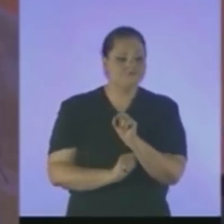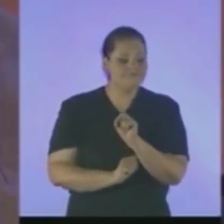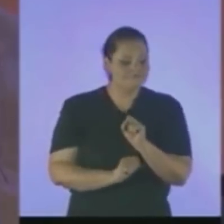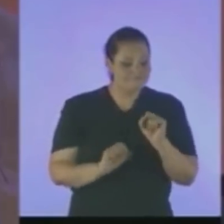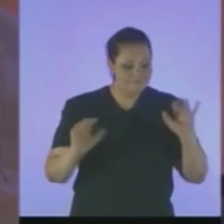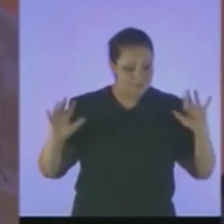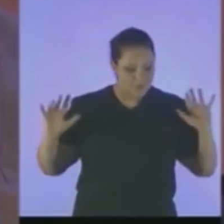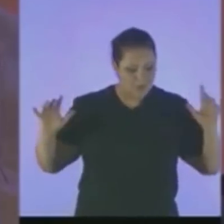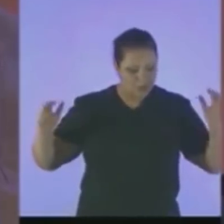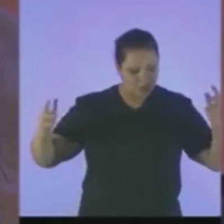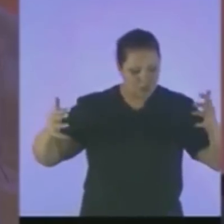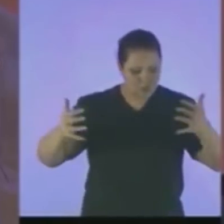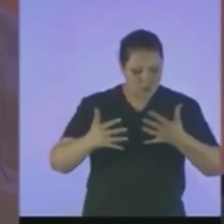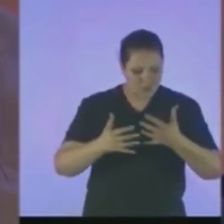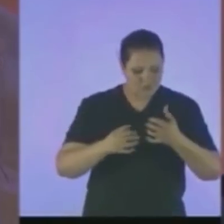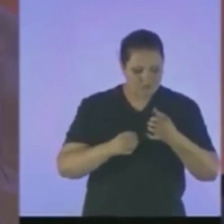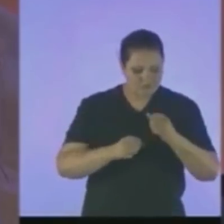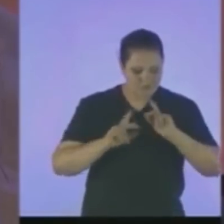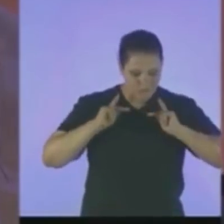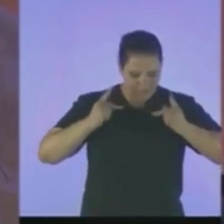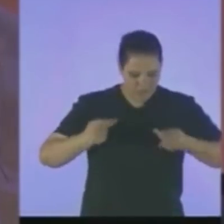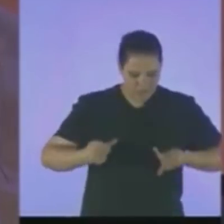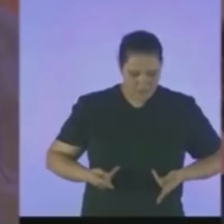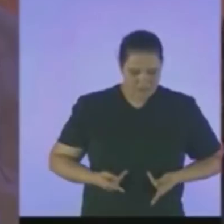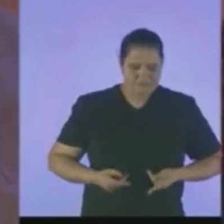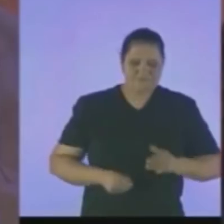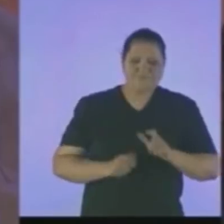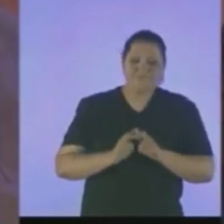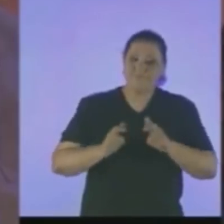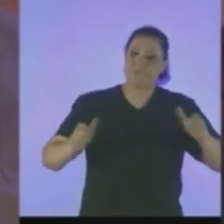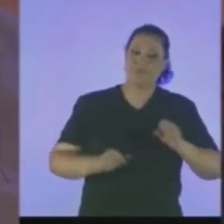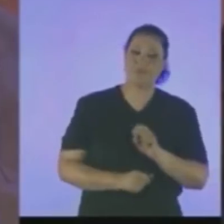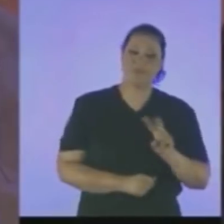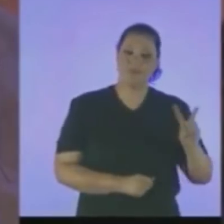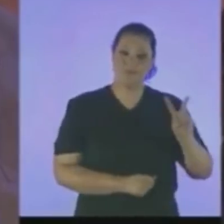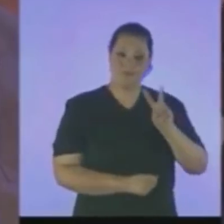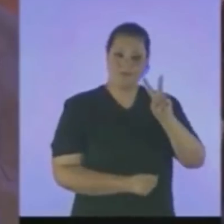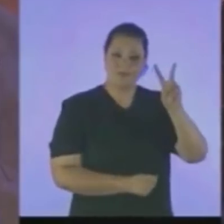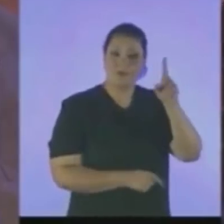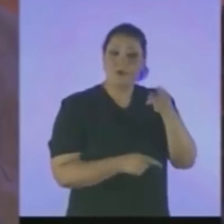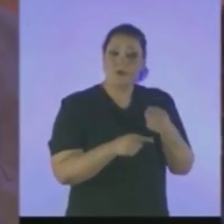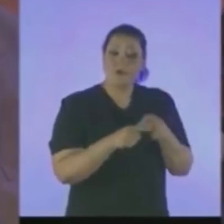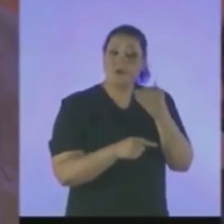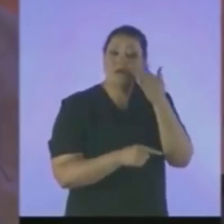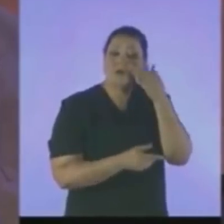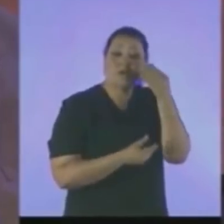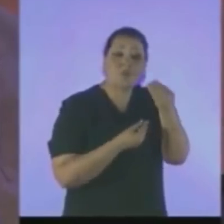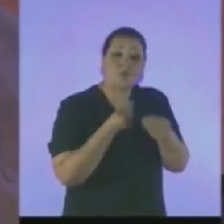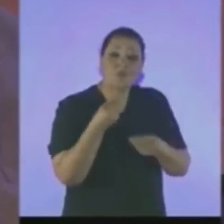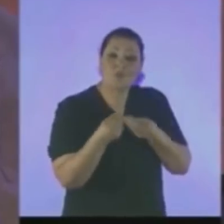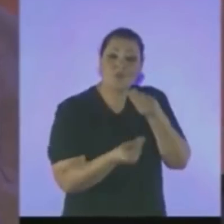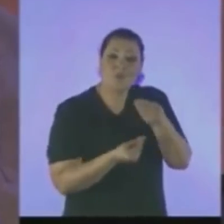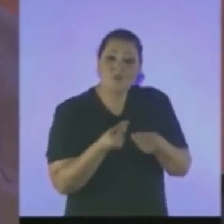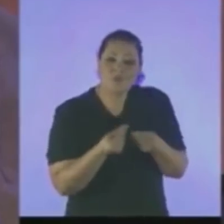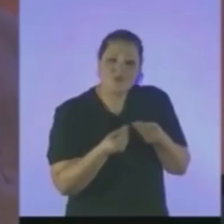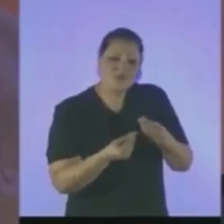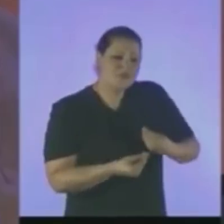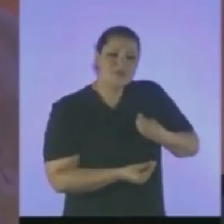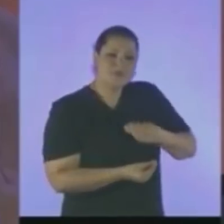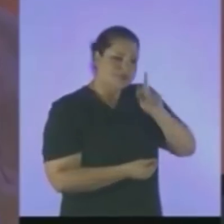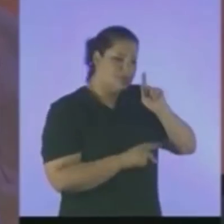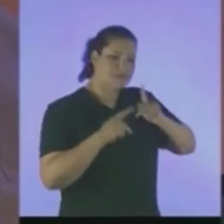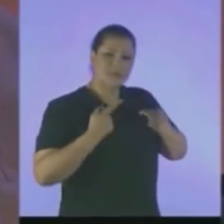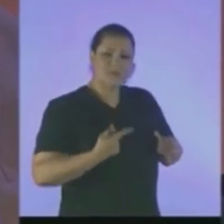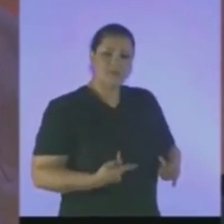elevados da humanidade Para saber como iam as criaturas humanas